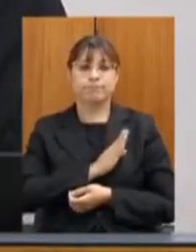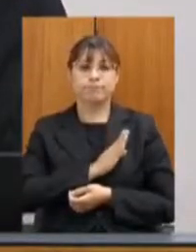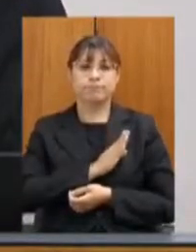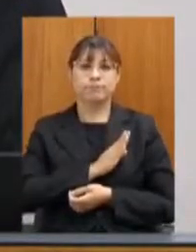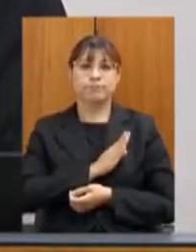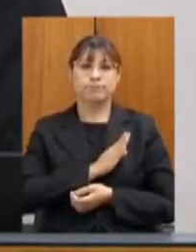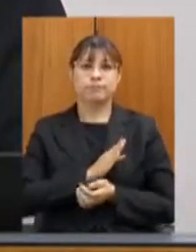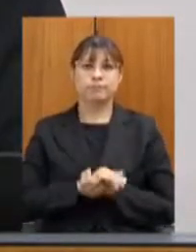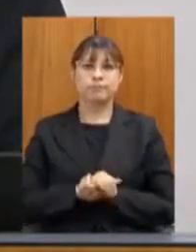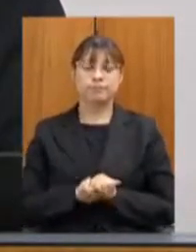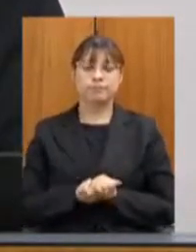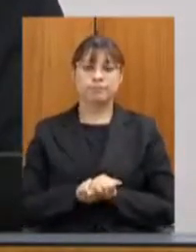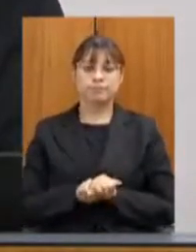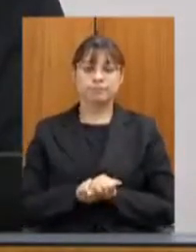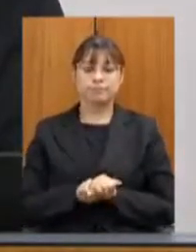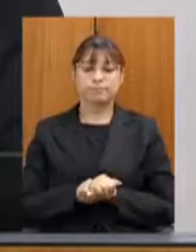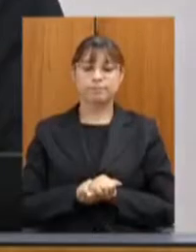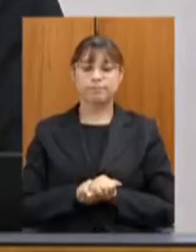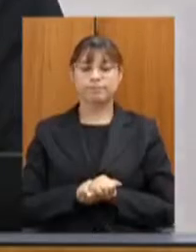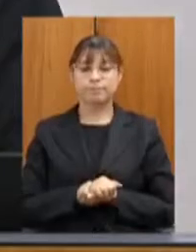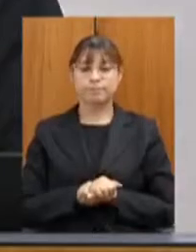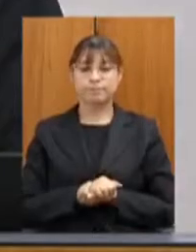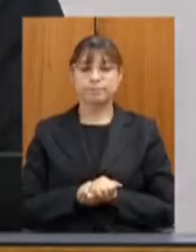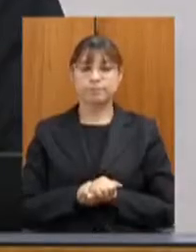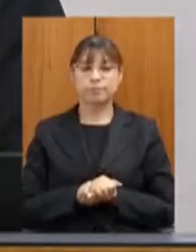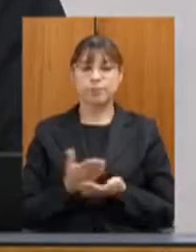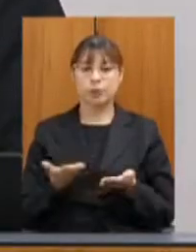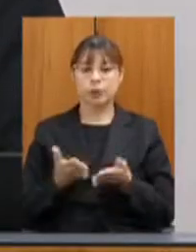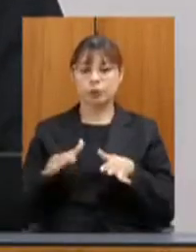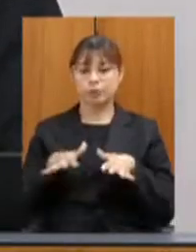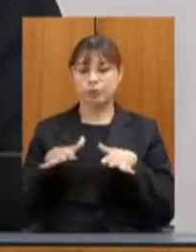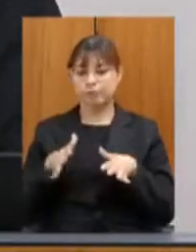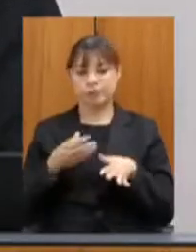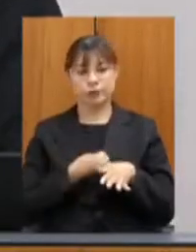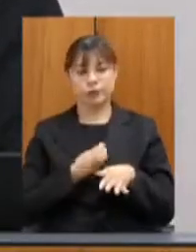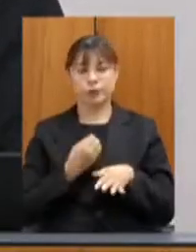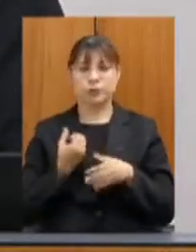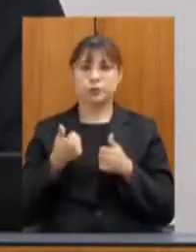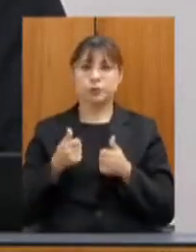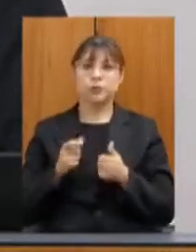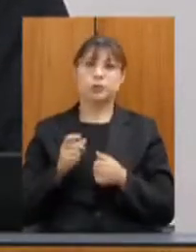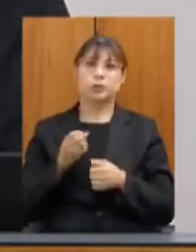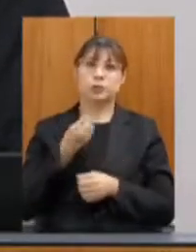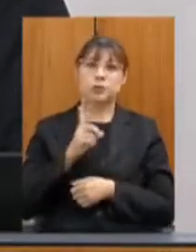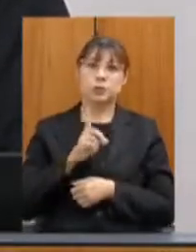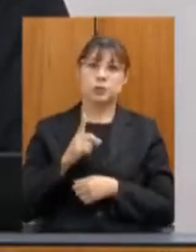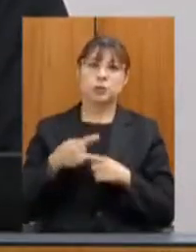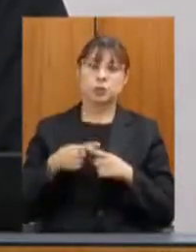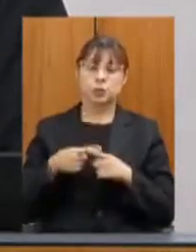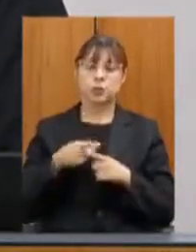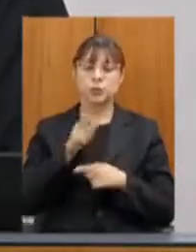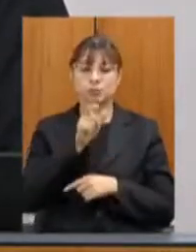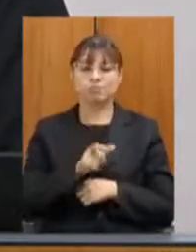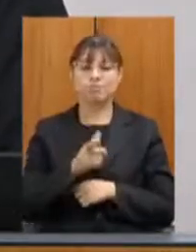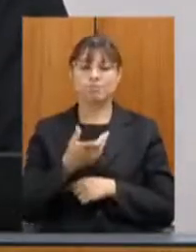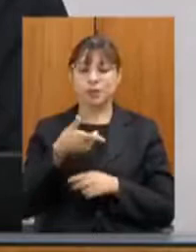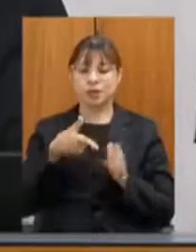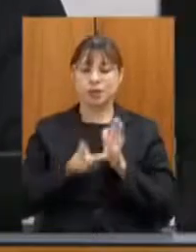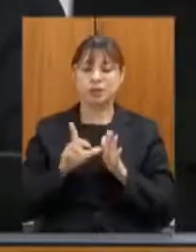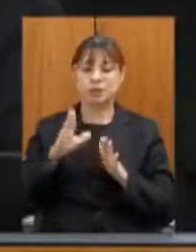Como não temos o funcionamento do plenário hoje, nessa casa legislativa, a qual ele respeitava tanto